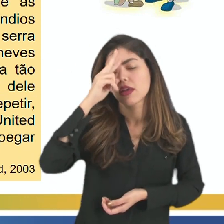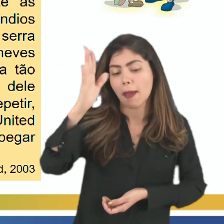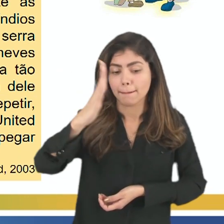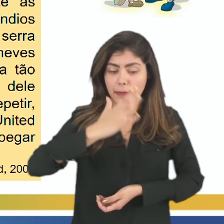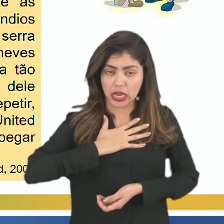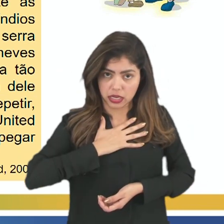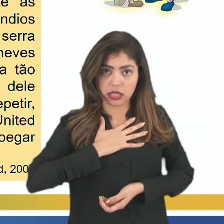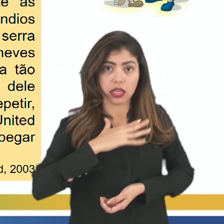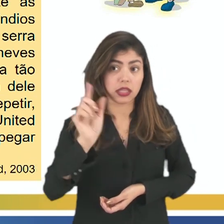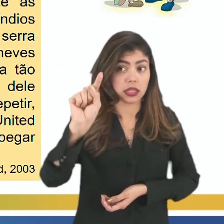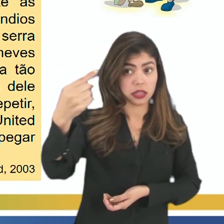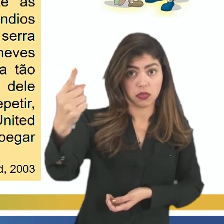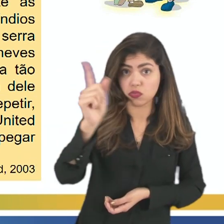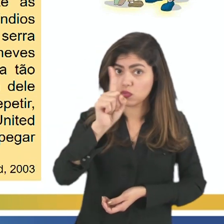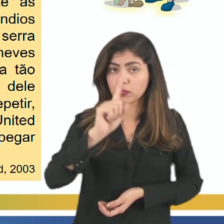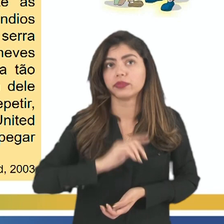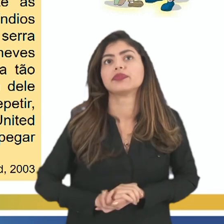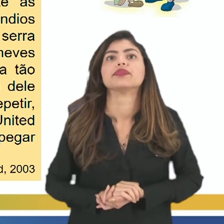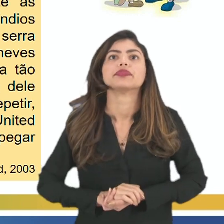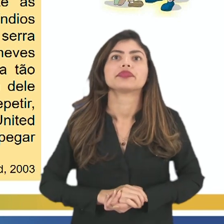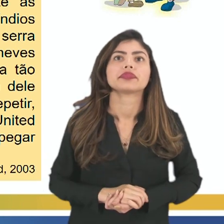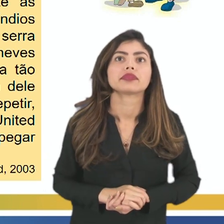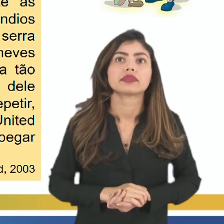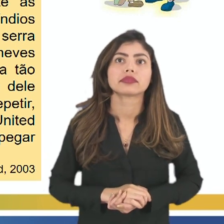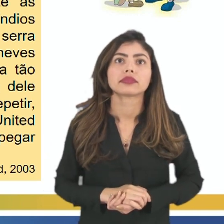são minhas e não do outro, certo?